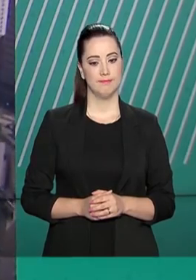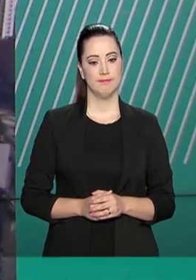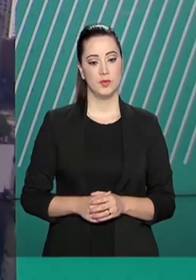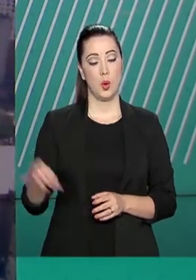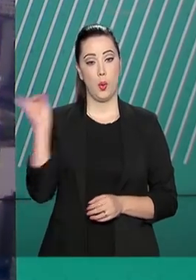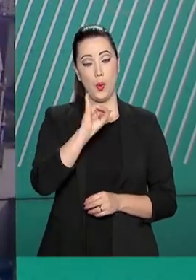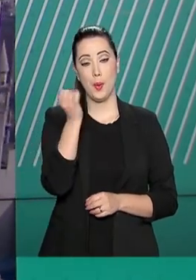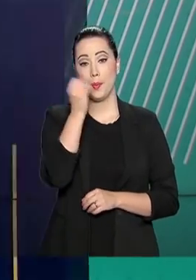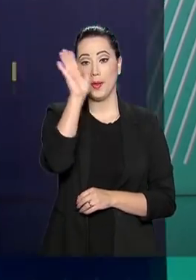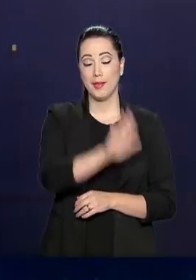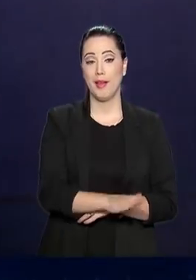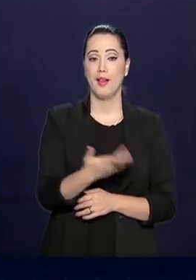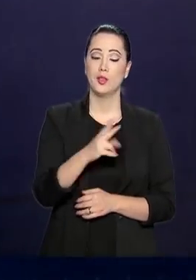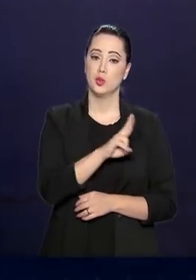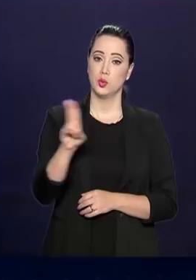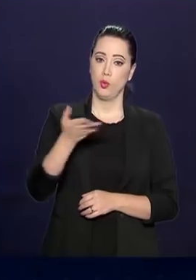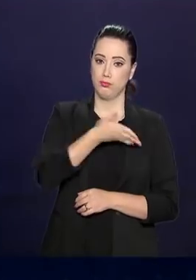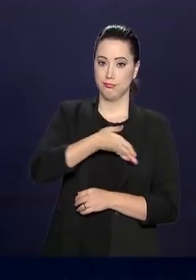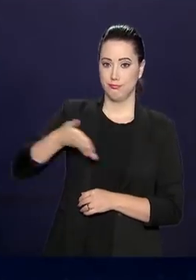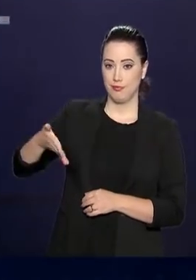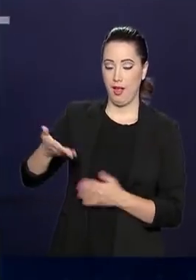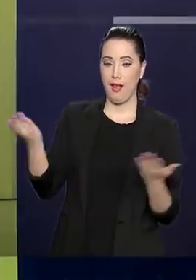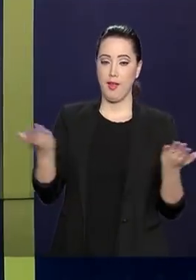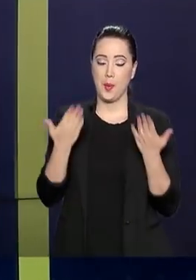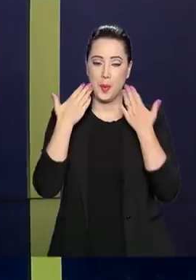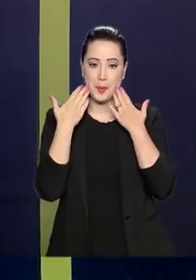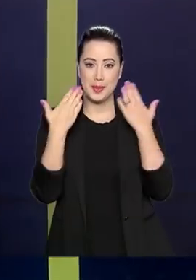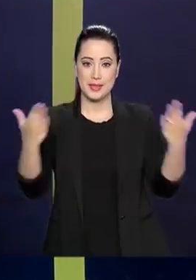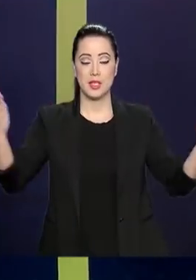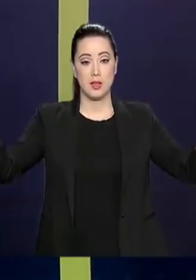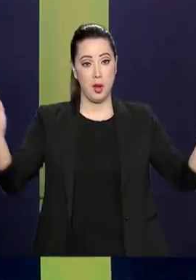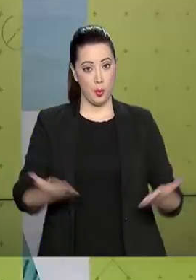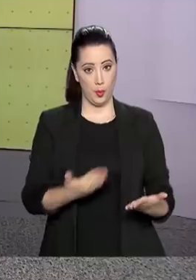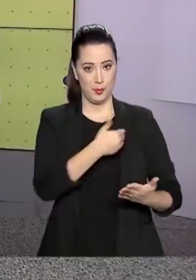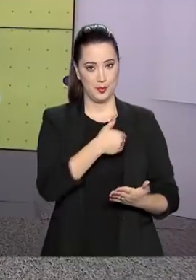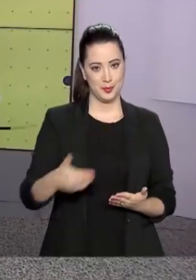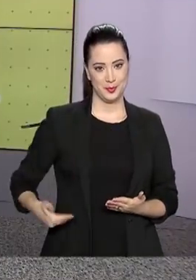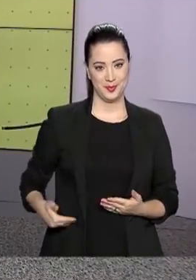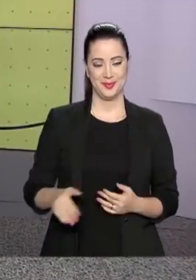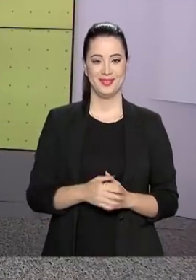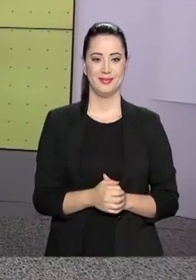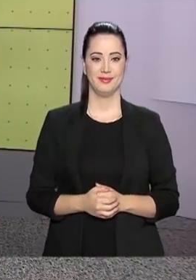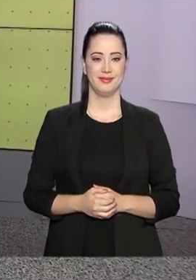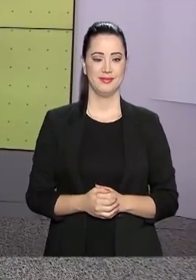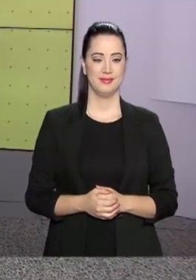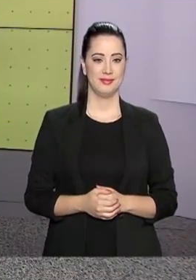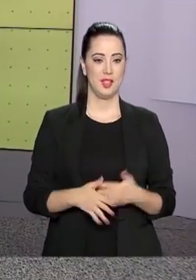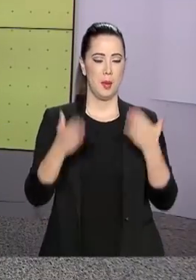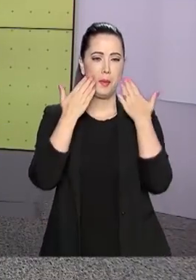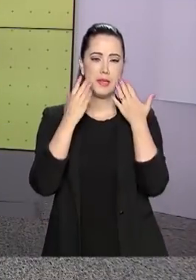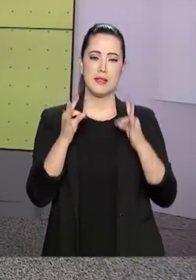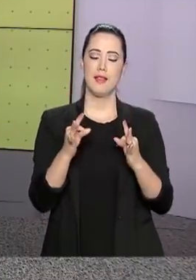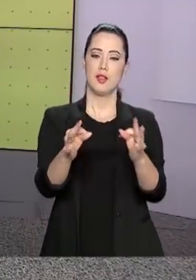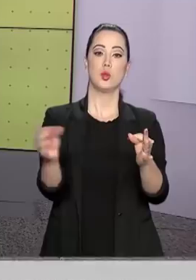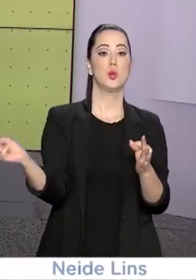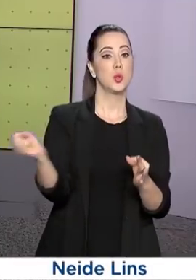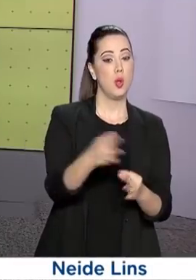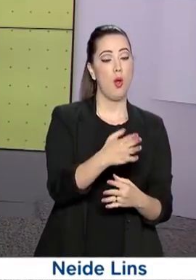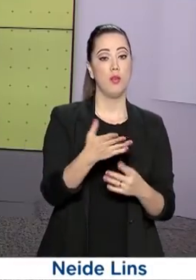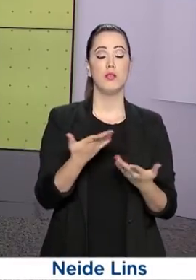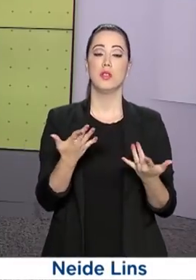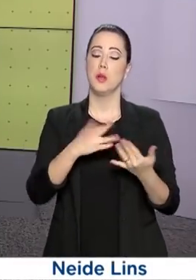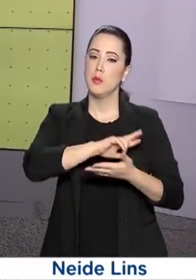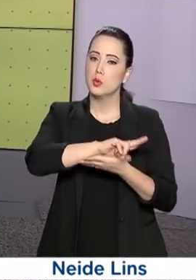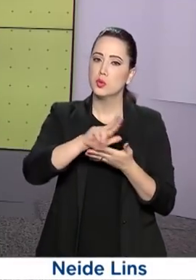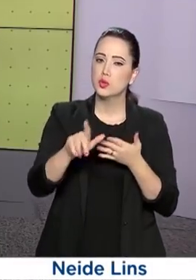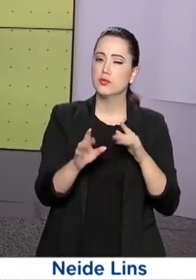Olá, boa tarde. Eu sou Roberto Camargo e está no ar o Governo Agora. Apresentar tecnologias inovadoras para o